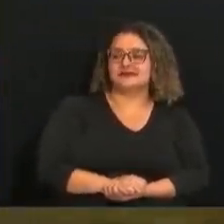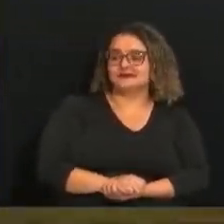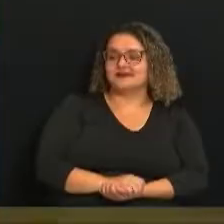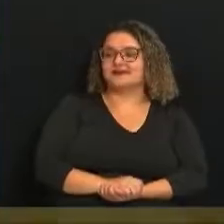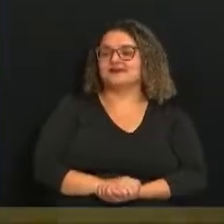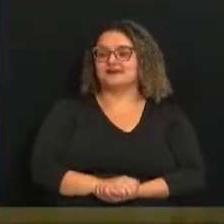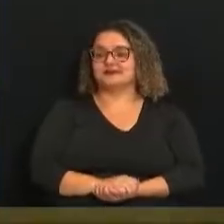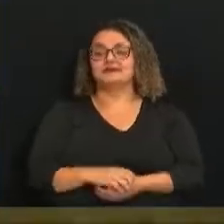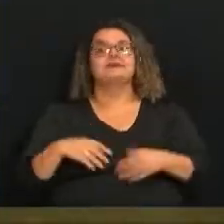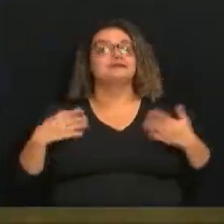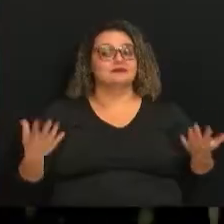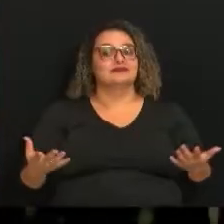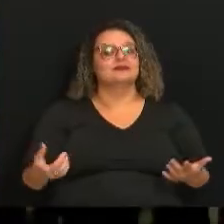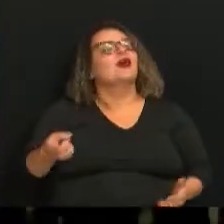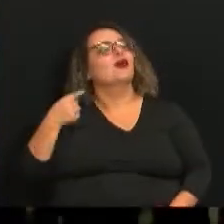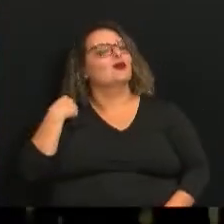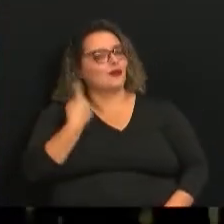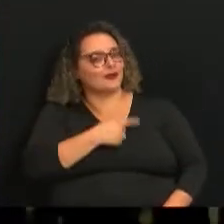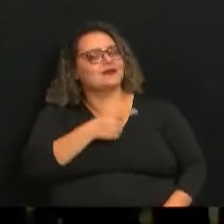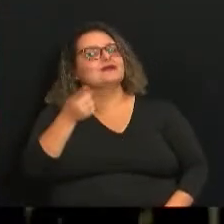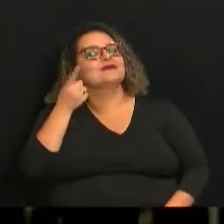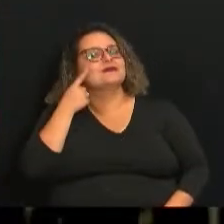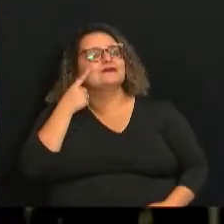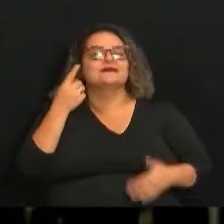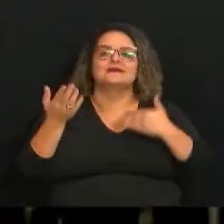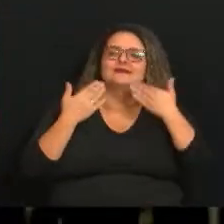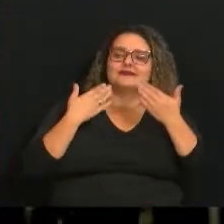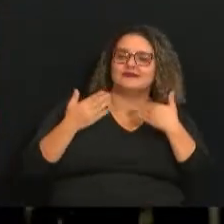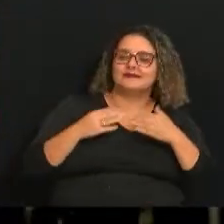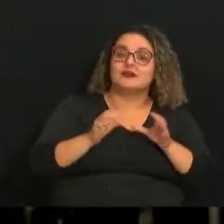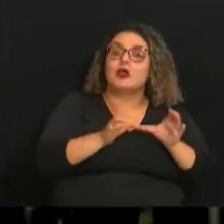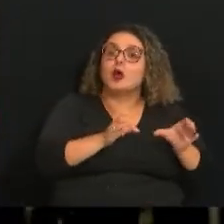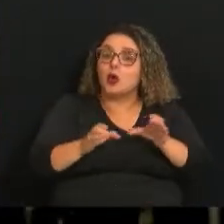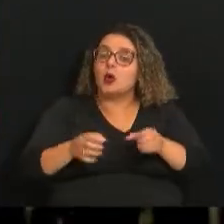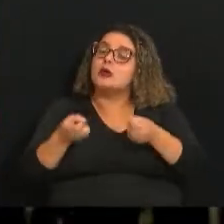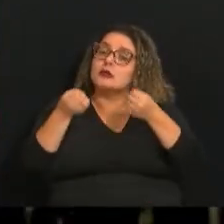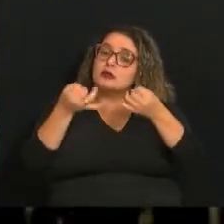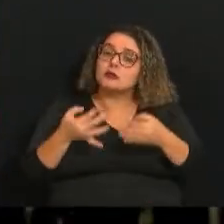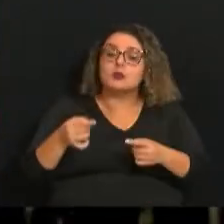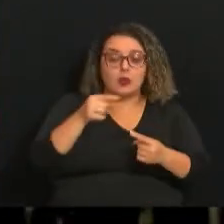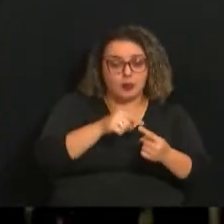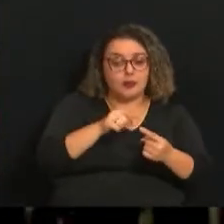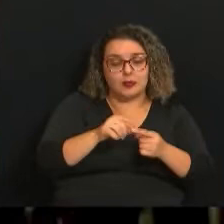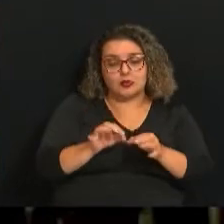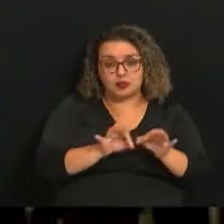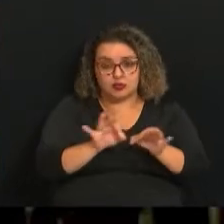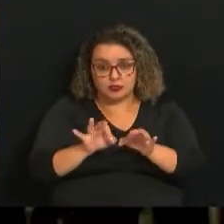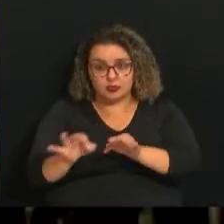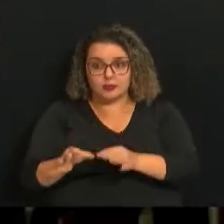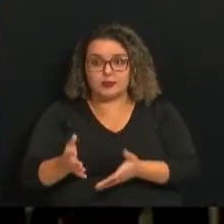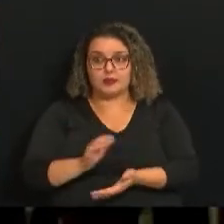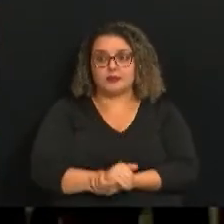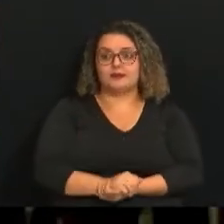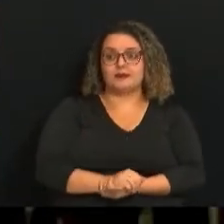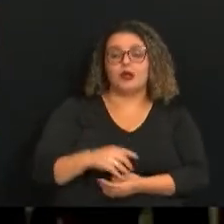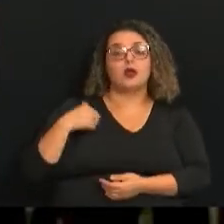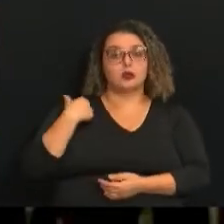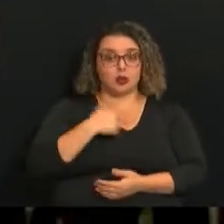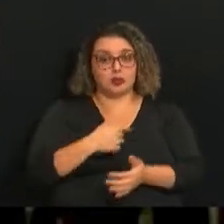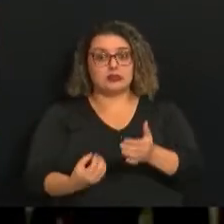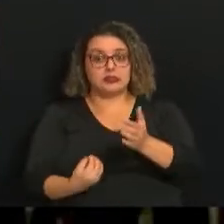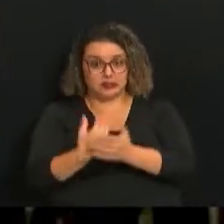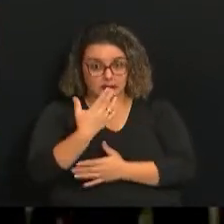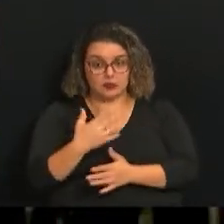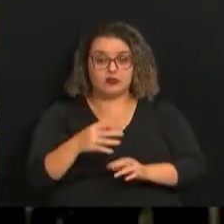Nós fomos conferir e conversamos com a coordenadora que explicou o objetivo do projeto. A gente criou realmente essa Feira